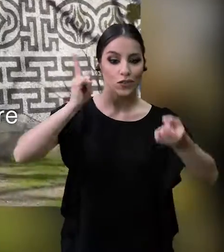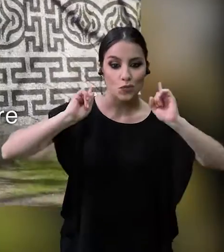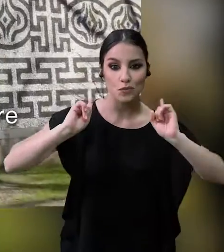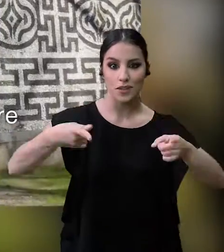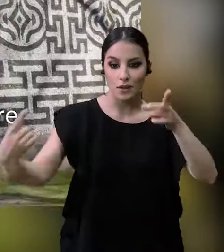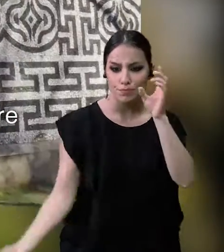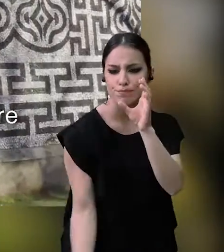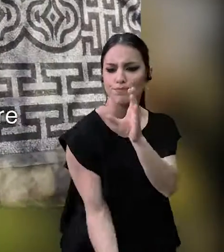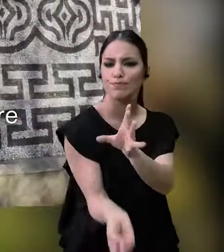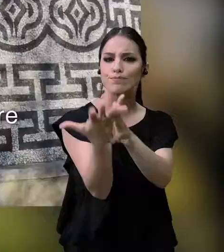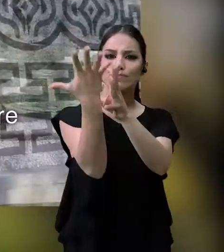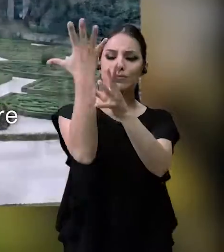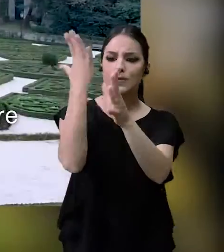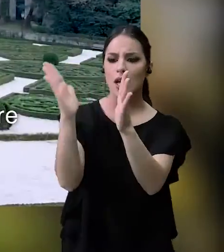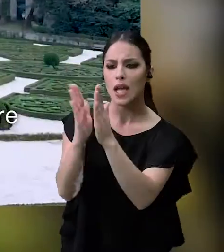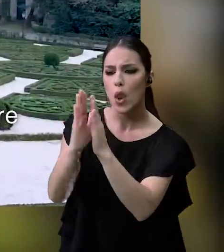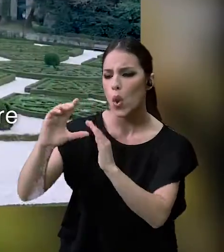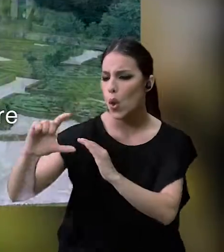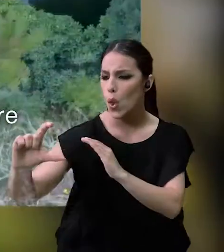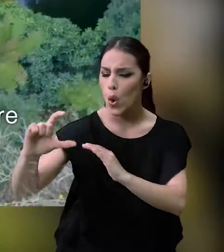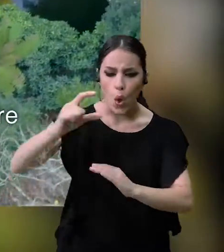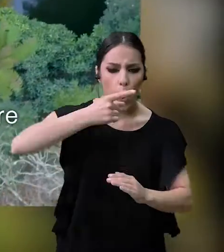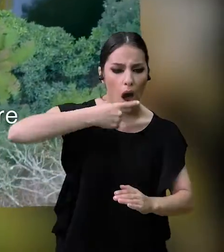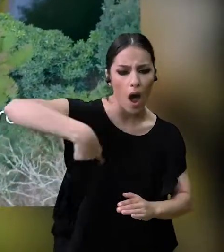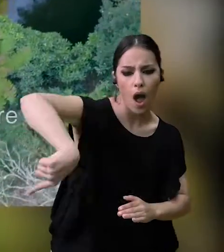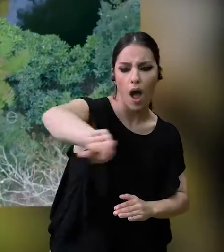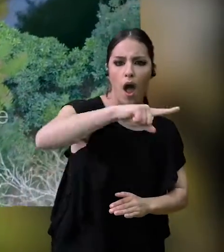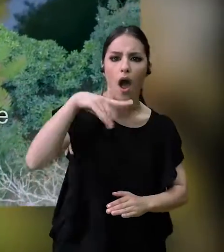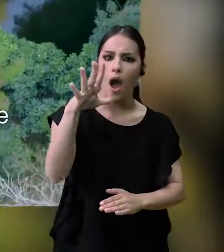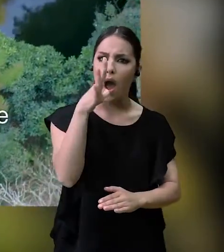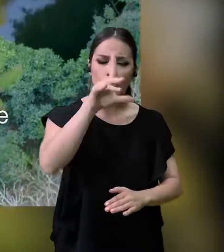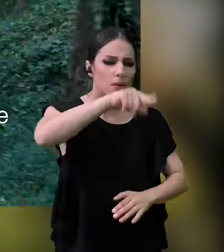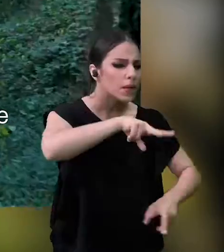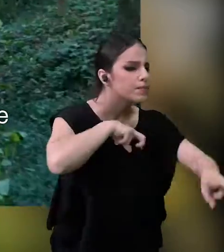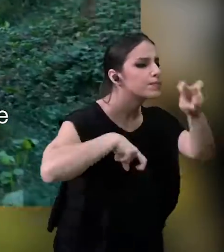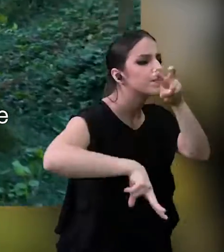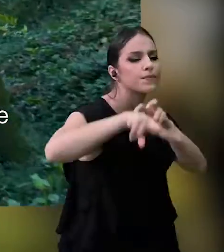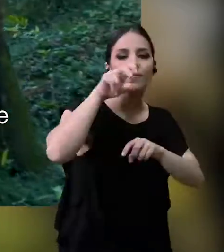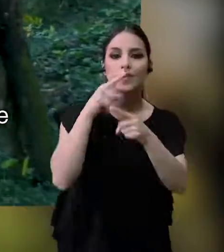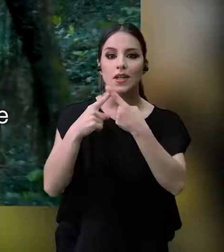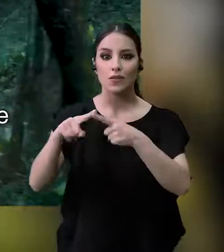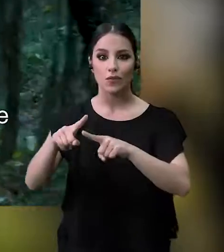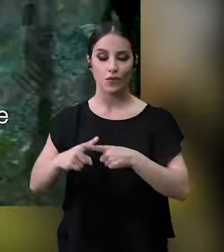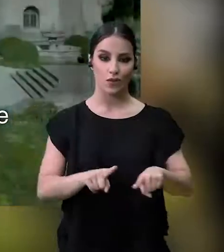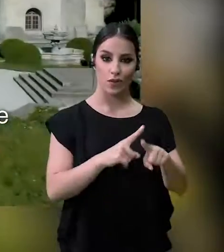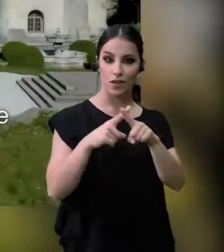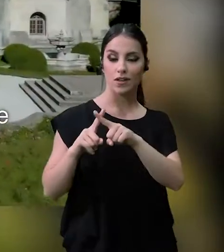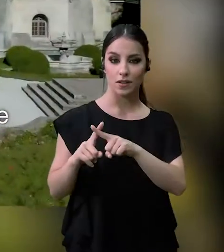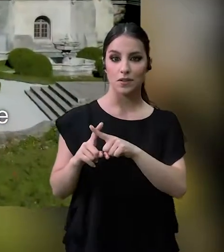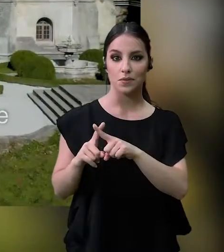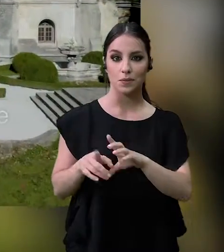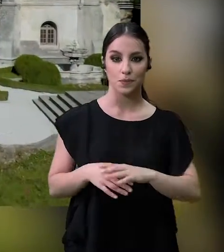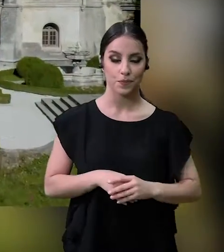Atravessar as suas portas é iniciar uma viagem entre ermidas, lagoas e vegetação insólita num contraste permanente